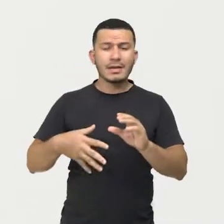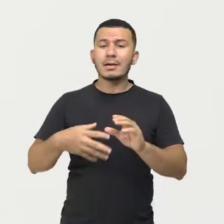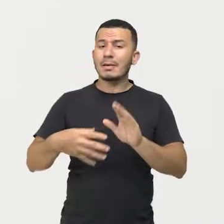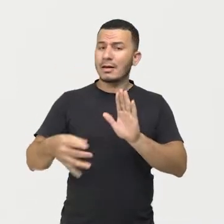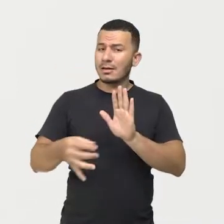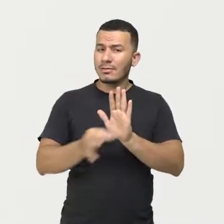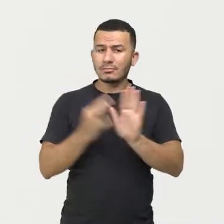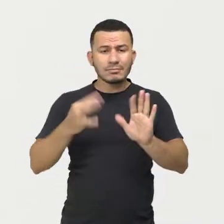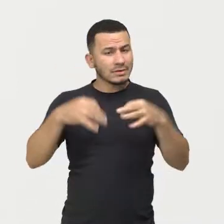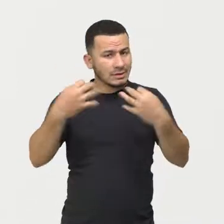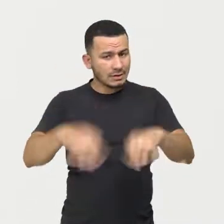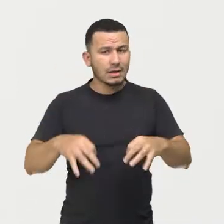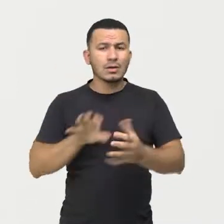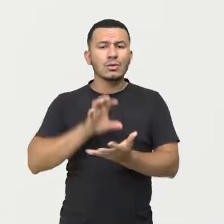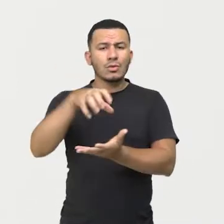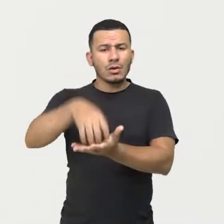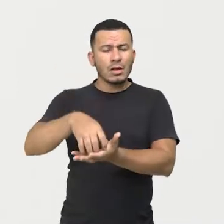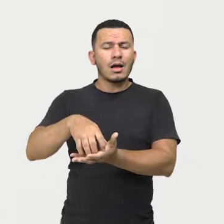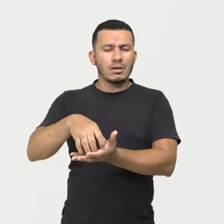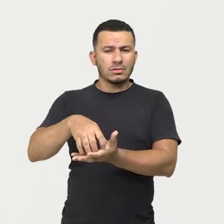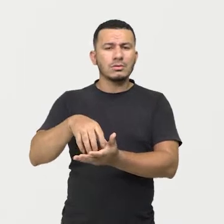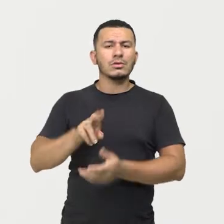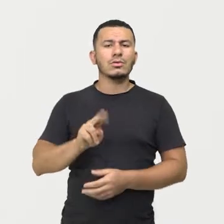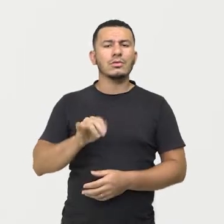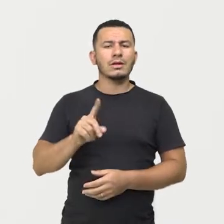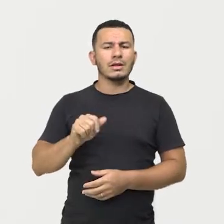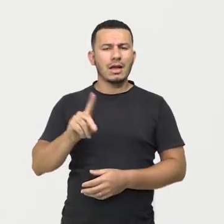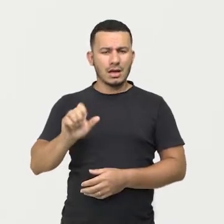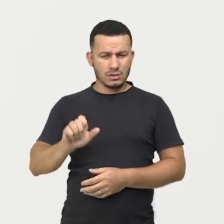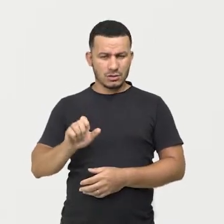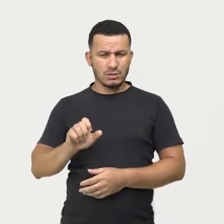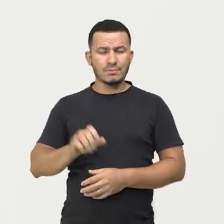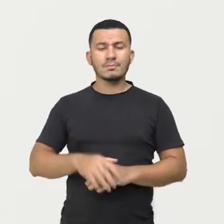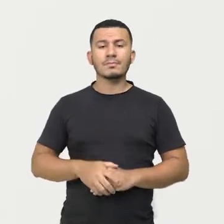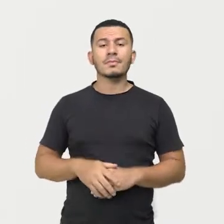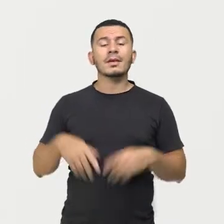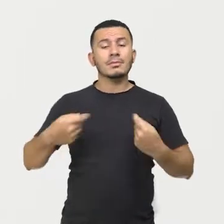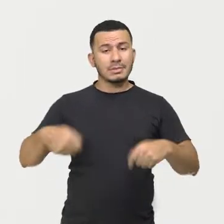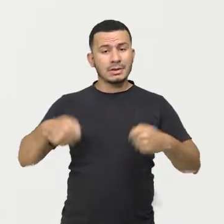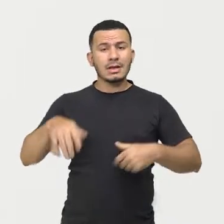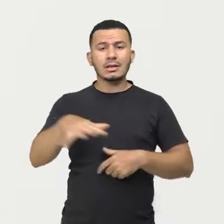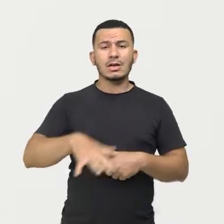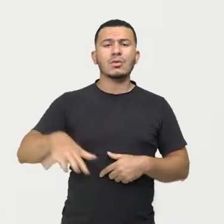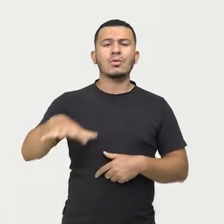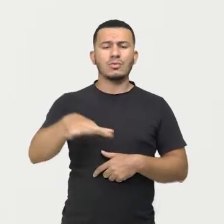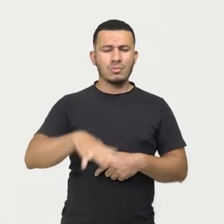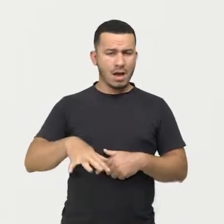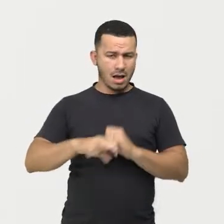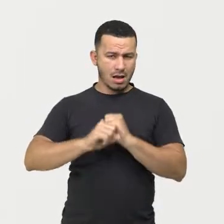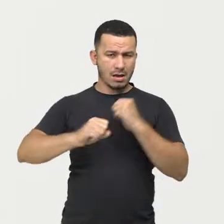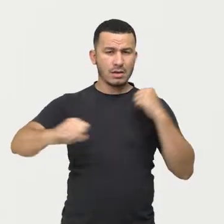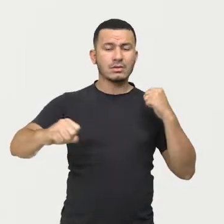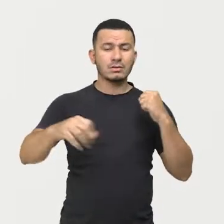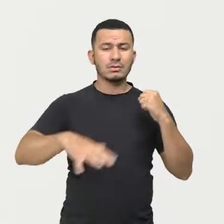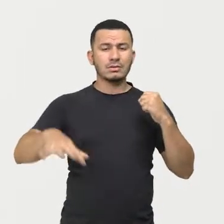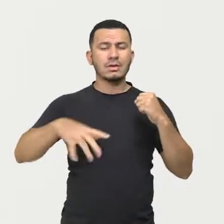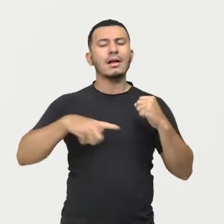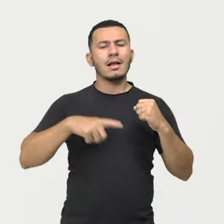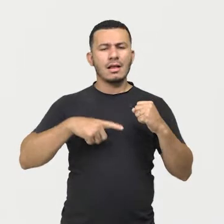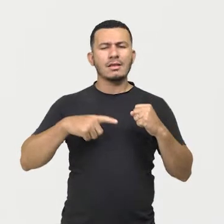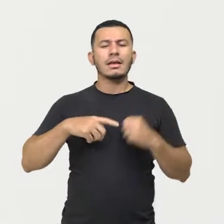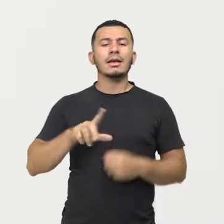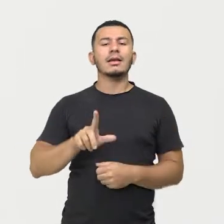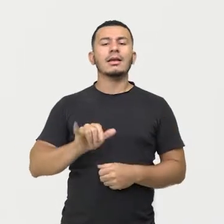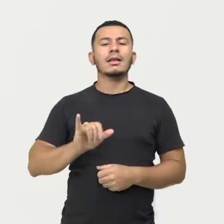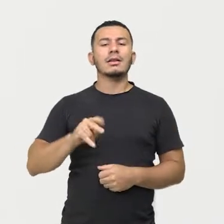considerada uma unidade de conservação. Qual é a primeira delas? Ela tem que ser um espaço territorial. Isso quer dizer que ela tem um limite.